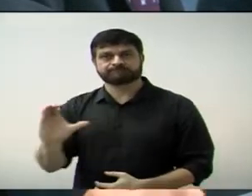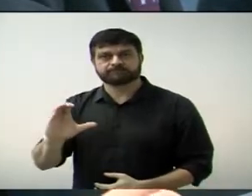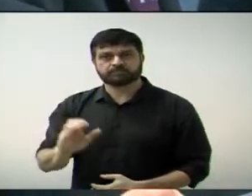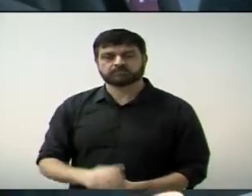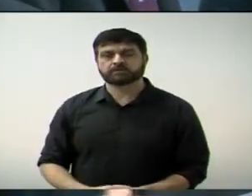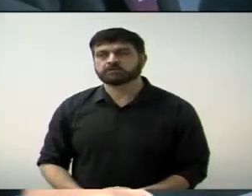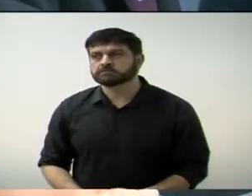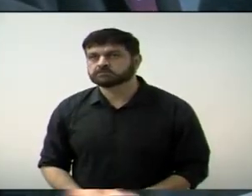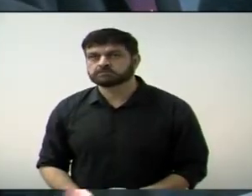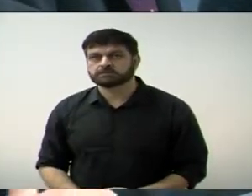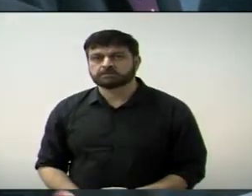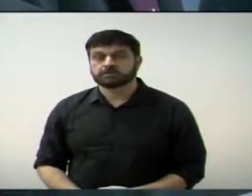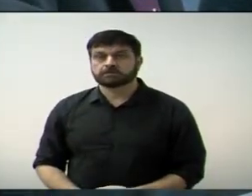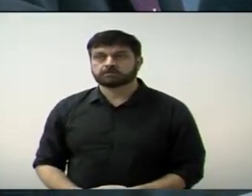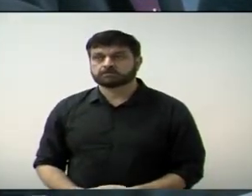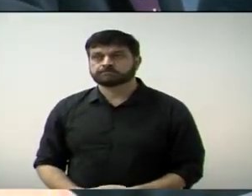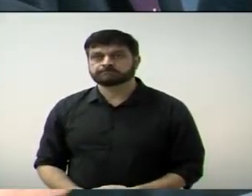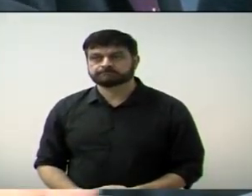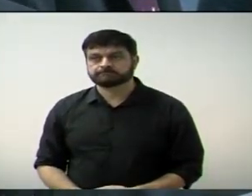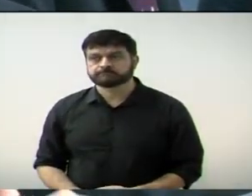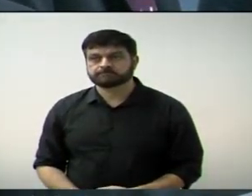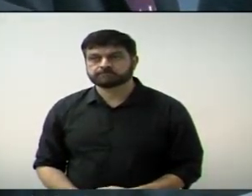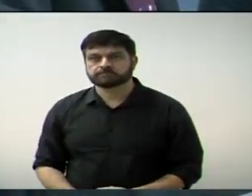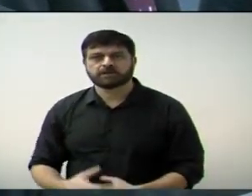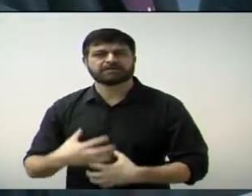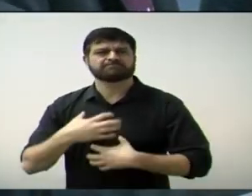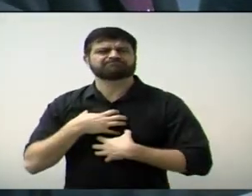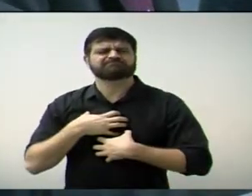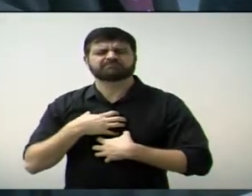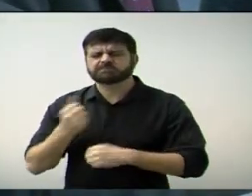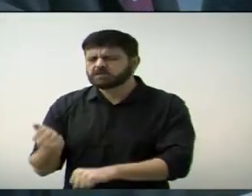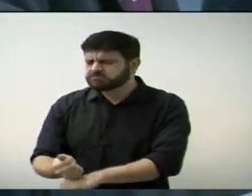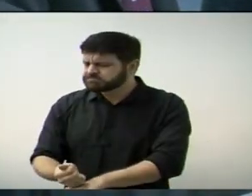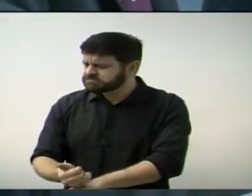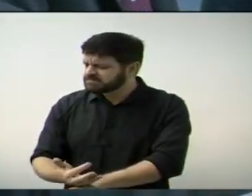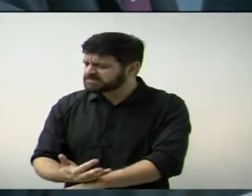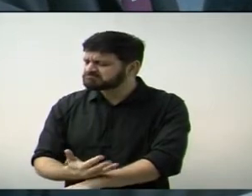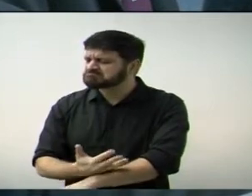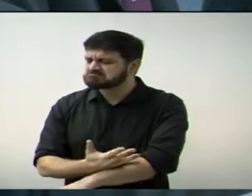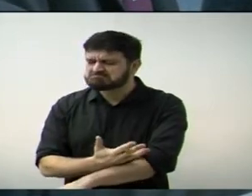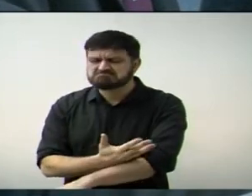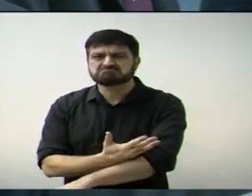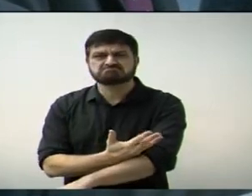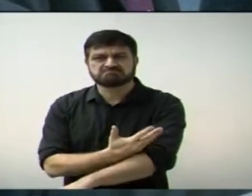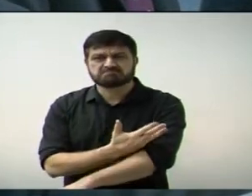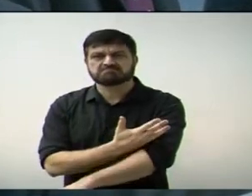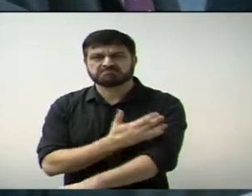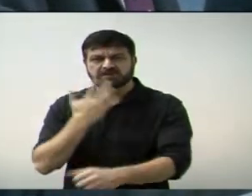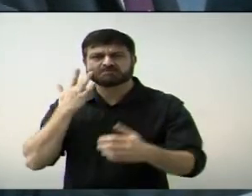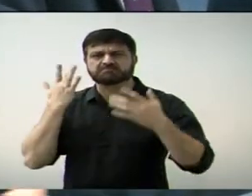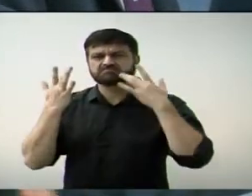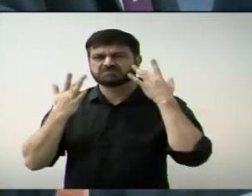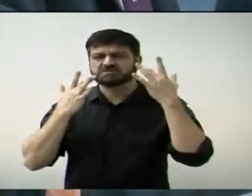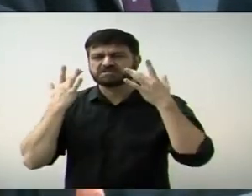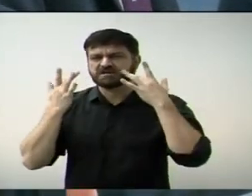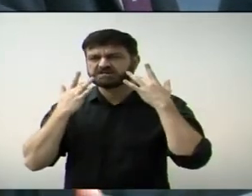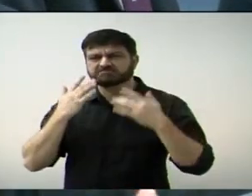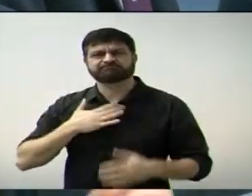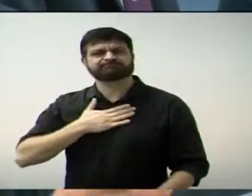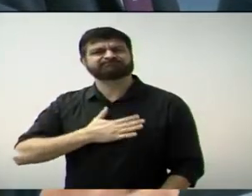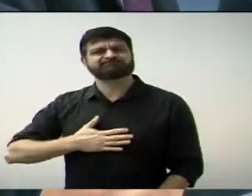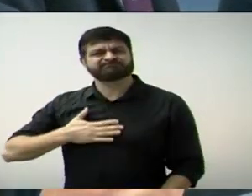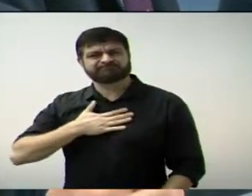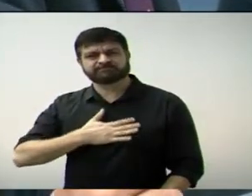absolutamente intensamente sensacional o espetáculo que vocês fizeram. Foi um privilégio, não